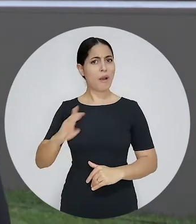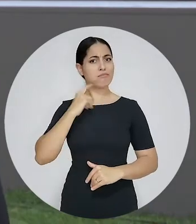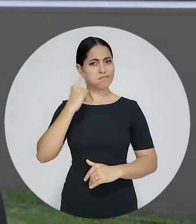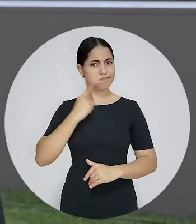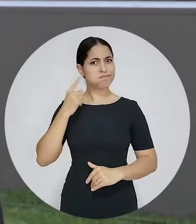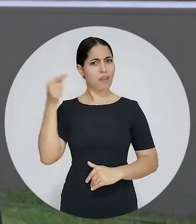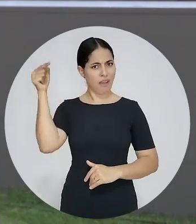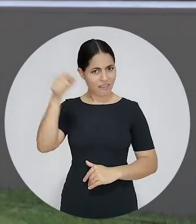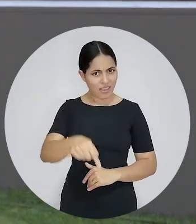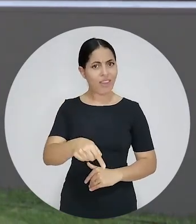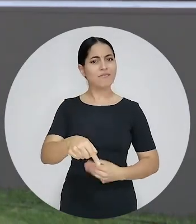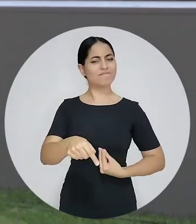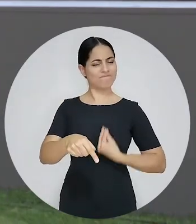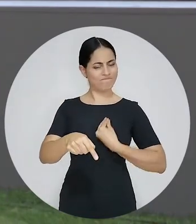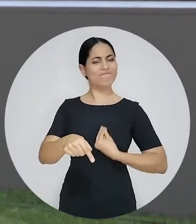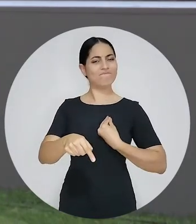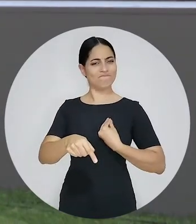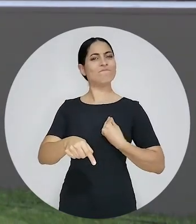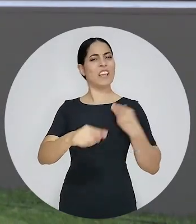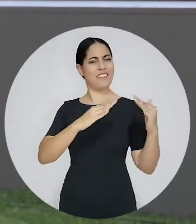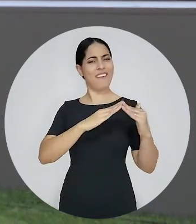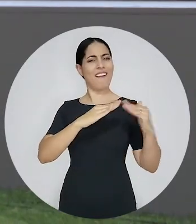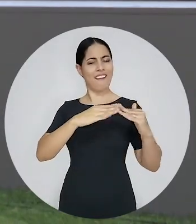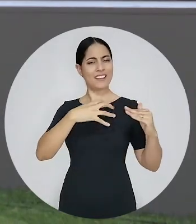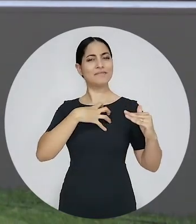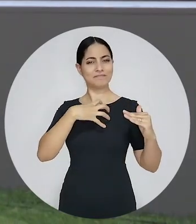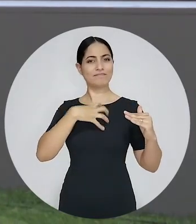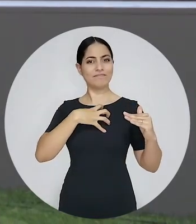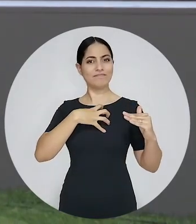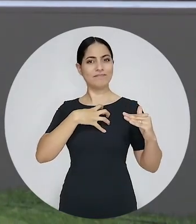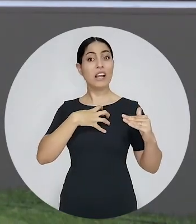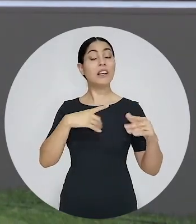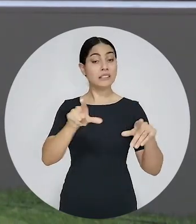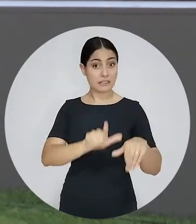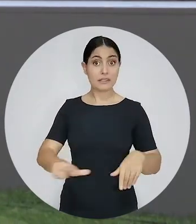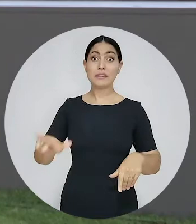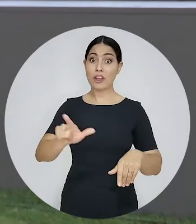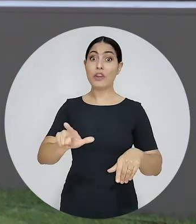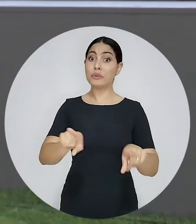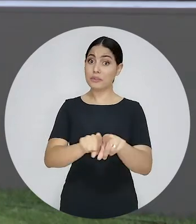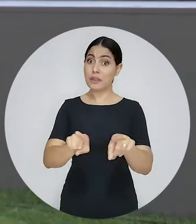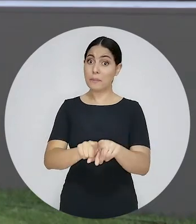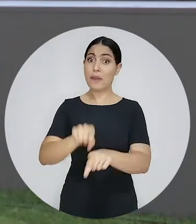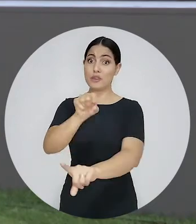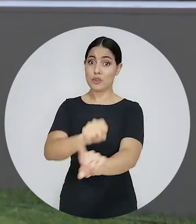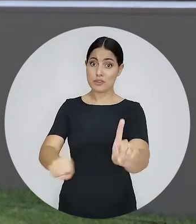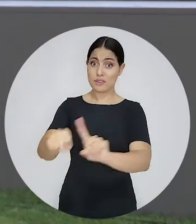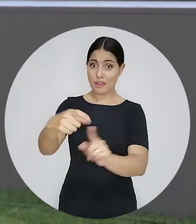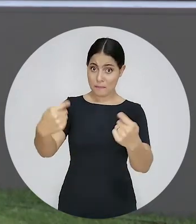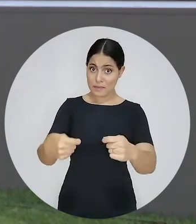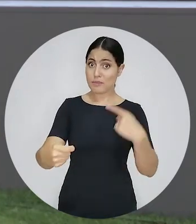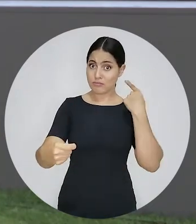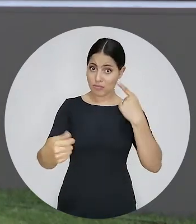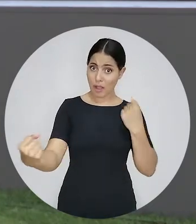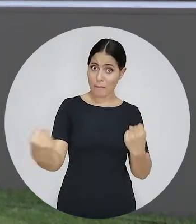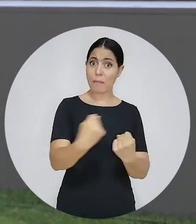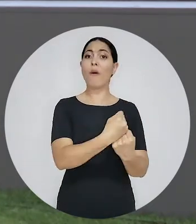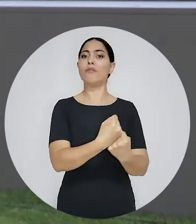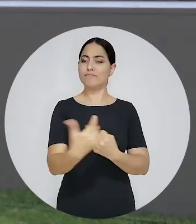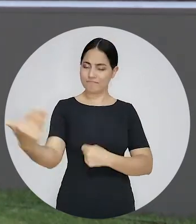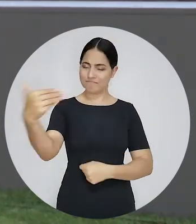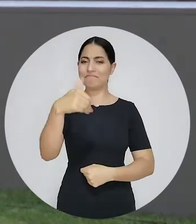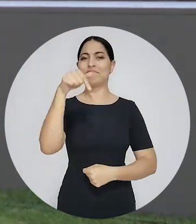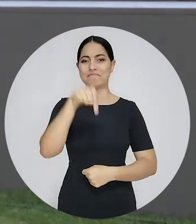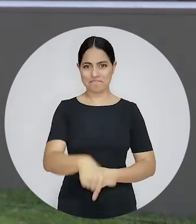aqui estará em casa. E não é só a advocacia que estará em casa. Aqui estará em casa o cidadão dessa região que precisa da advocacia brasileira